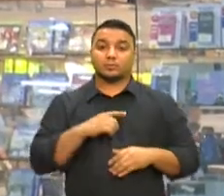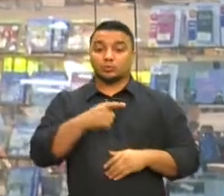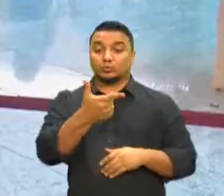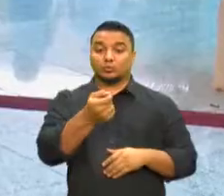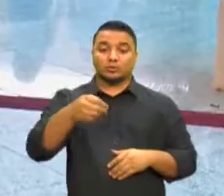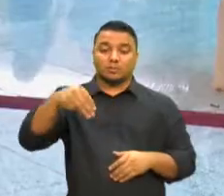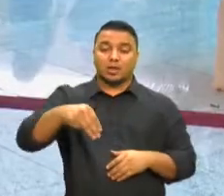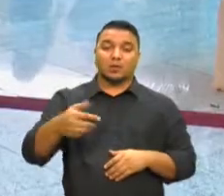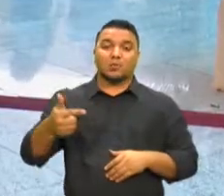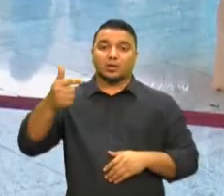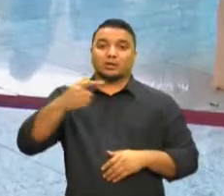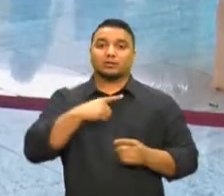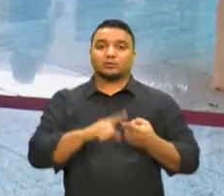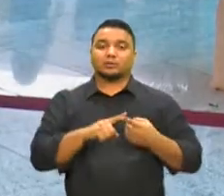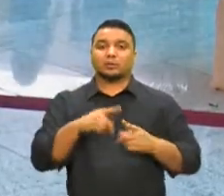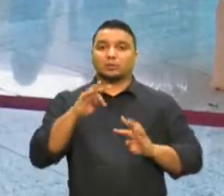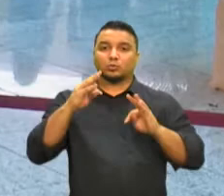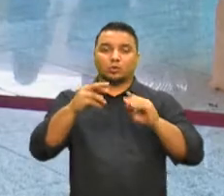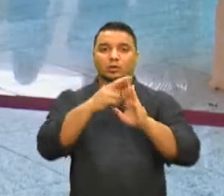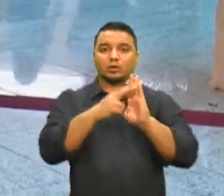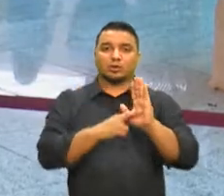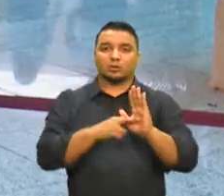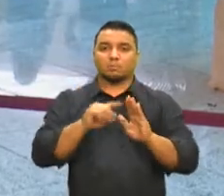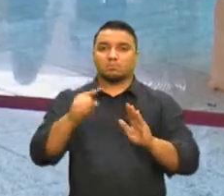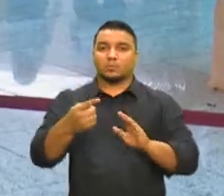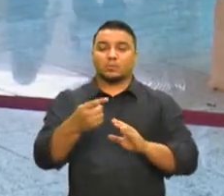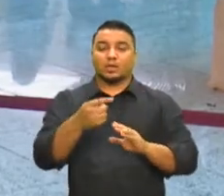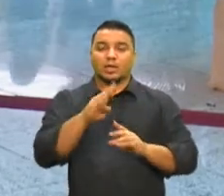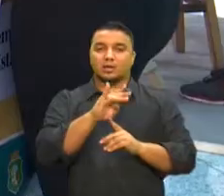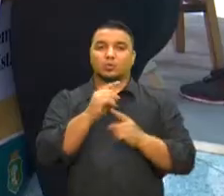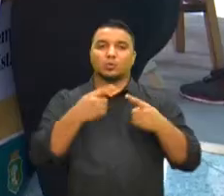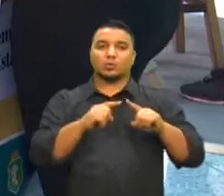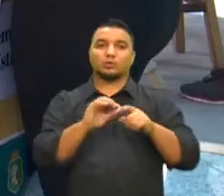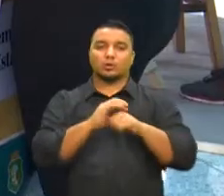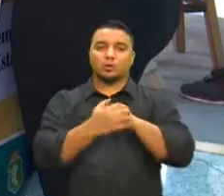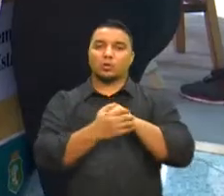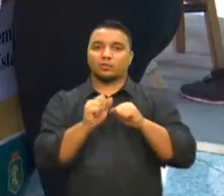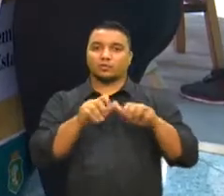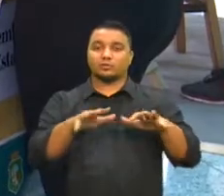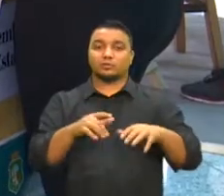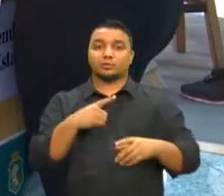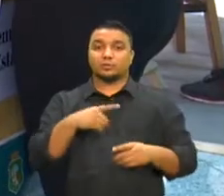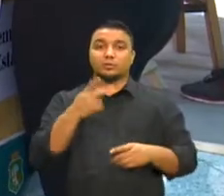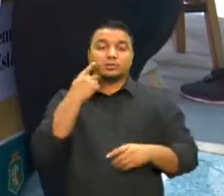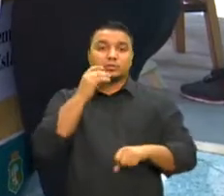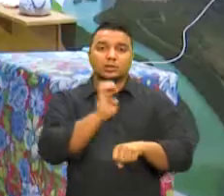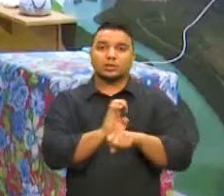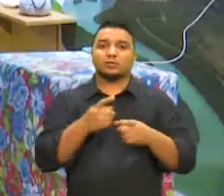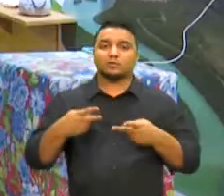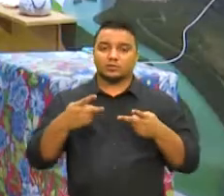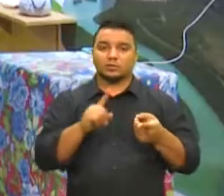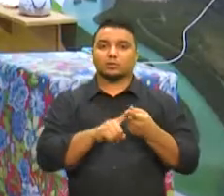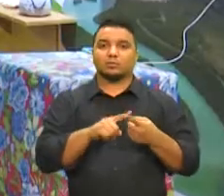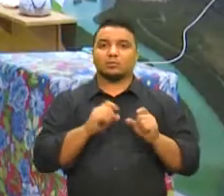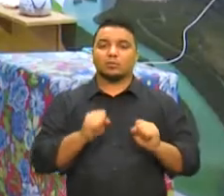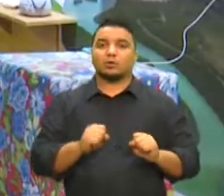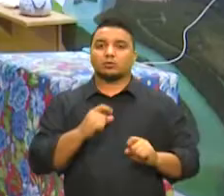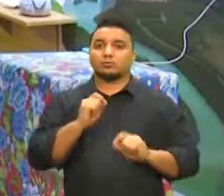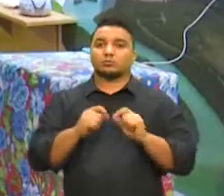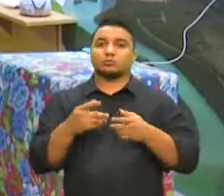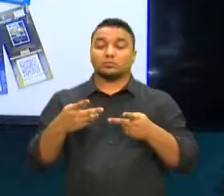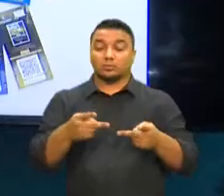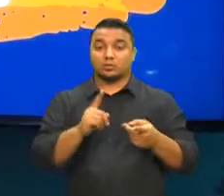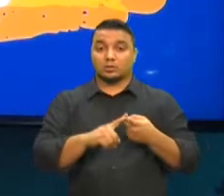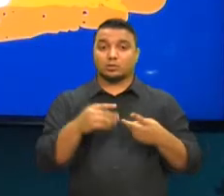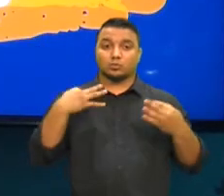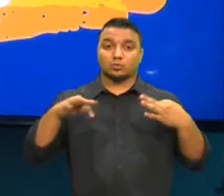quadrados e com todos os protocolos de biossegurança contra o coronavírus, cearenses e visitantes podem conferir, além das atrações do turismo